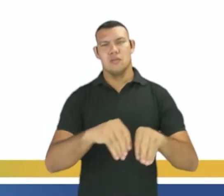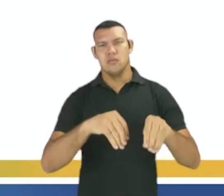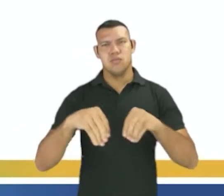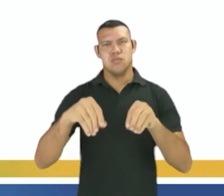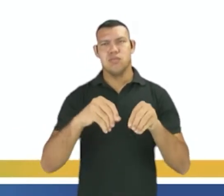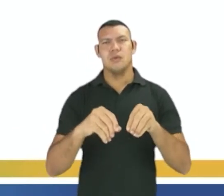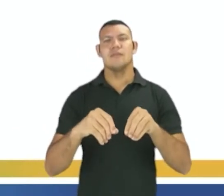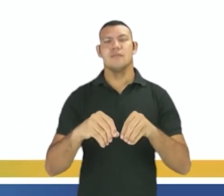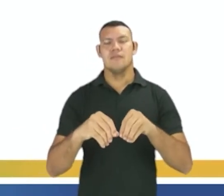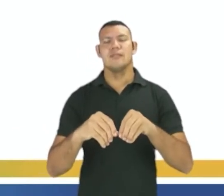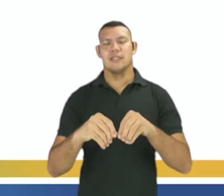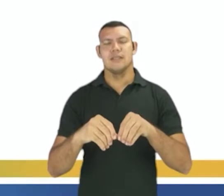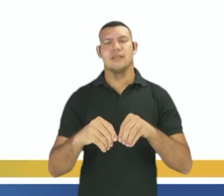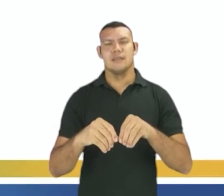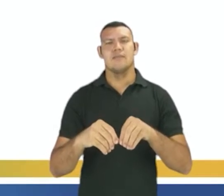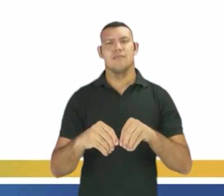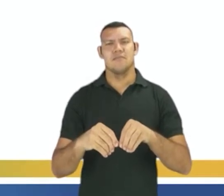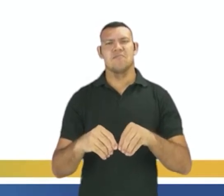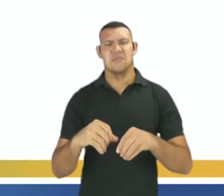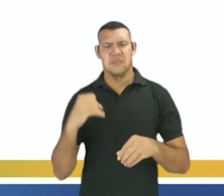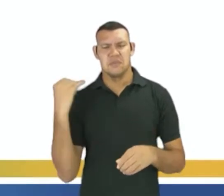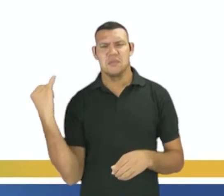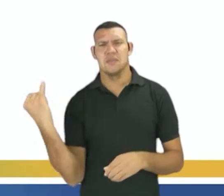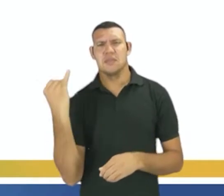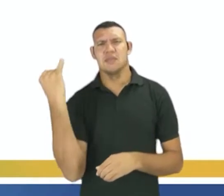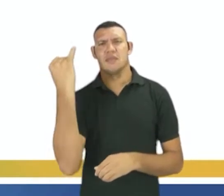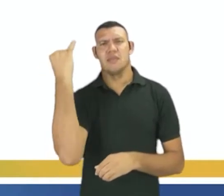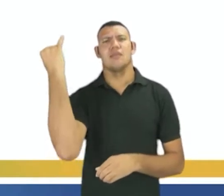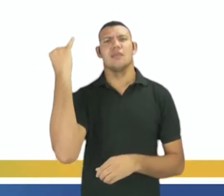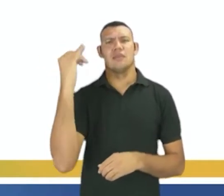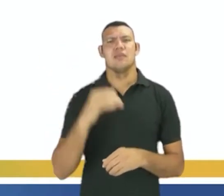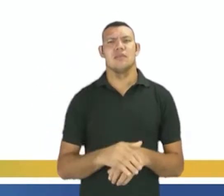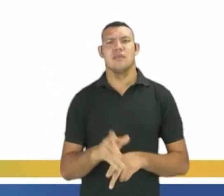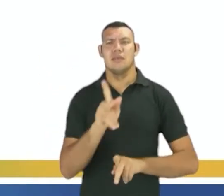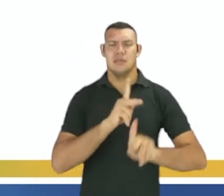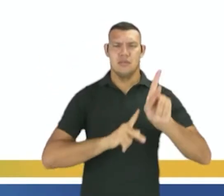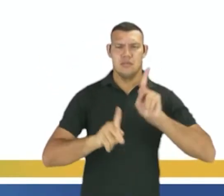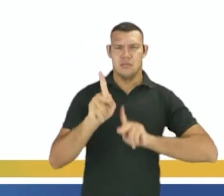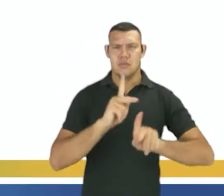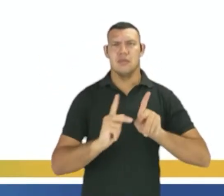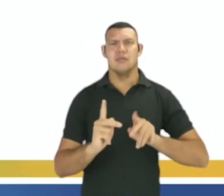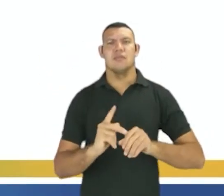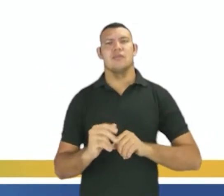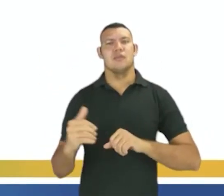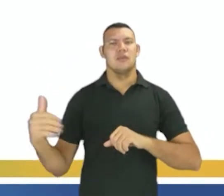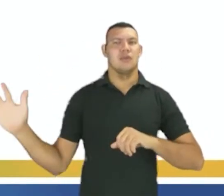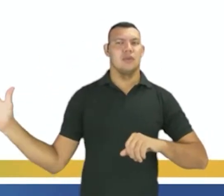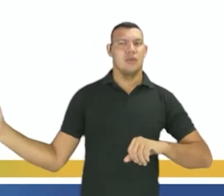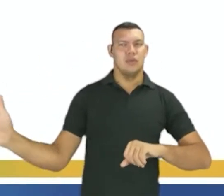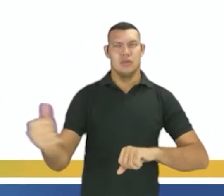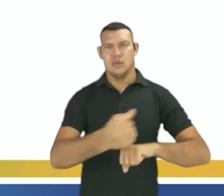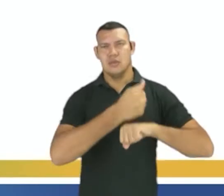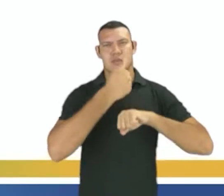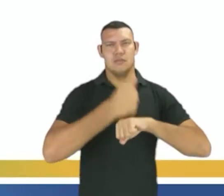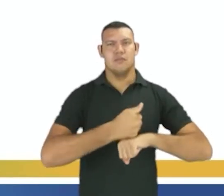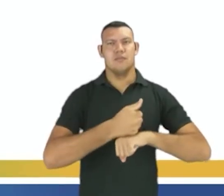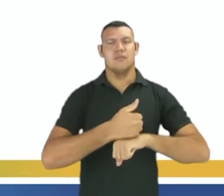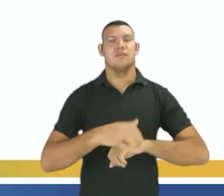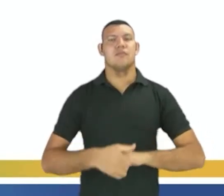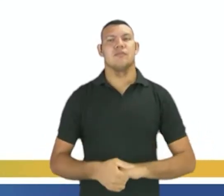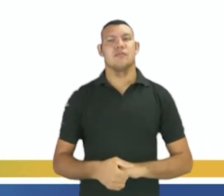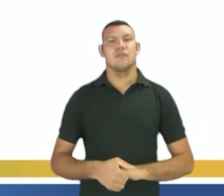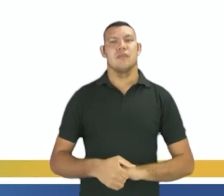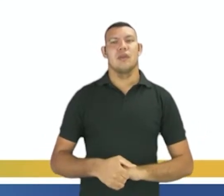E aí eles foram os primordiais para o povoamento, para a colonização do nosso território. Povos